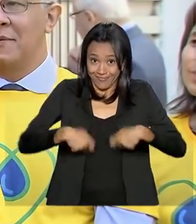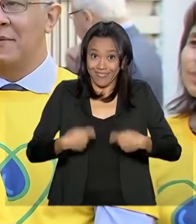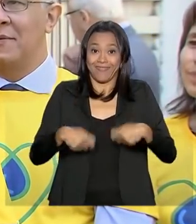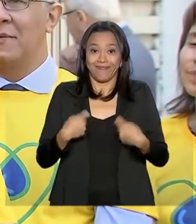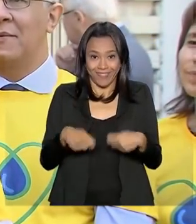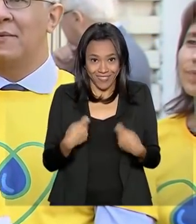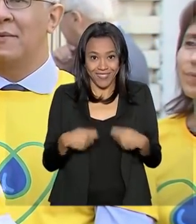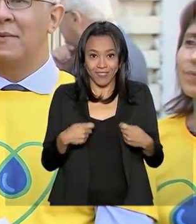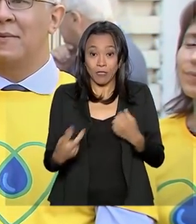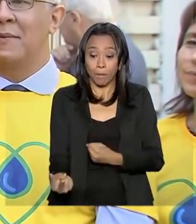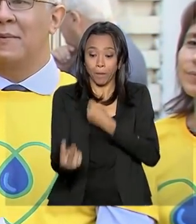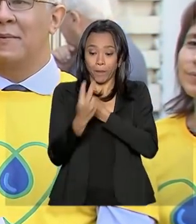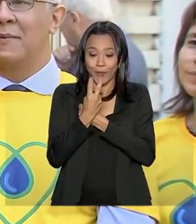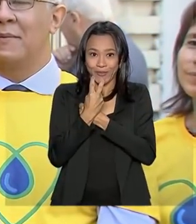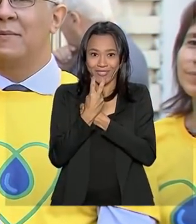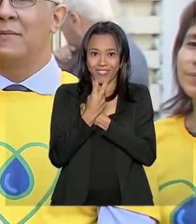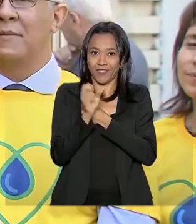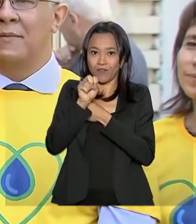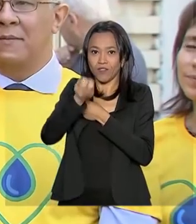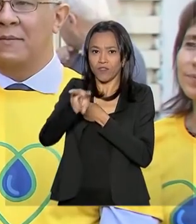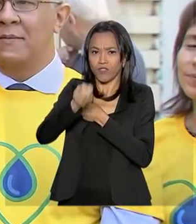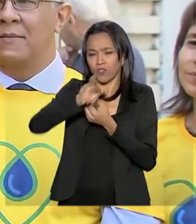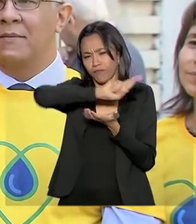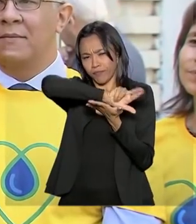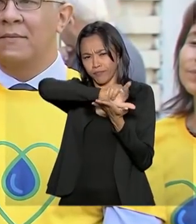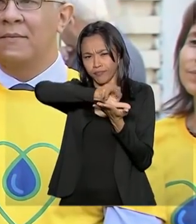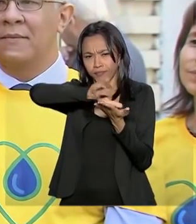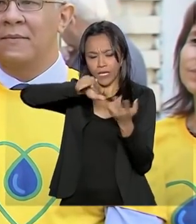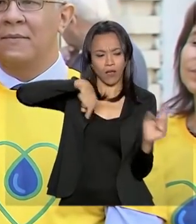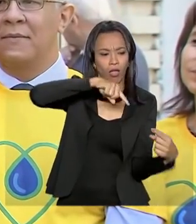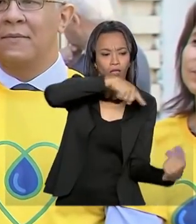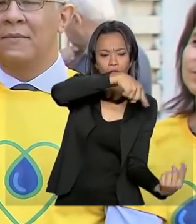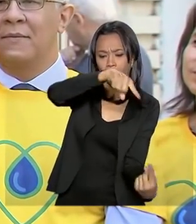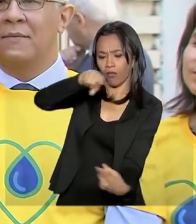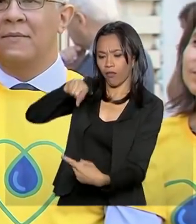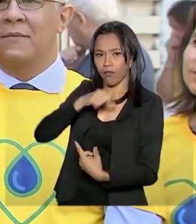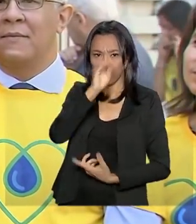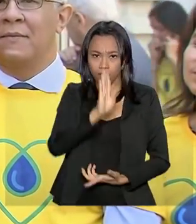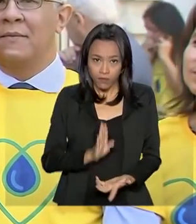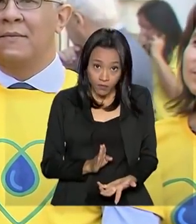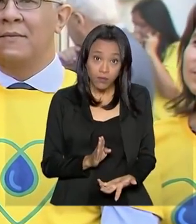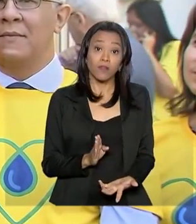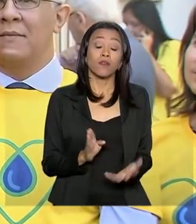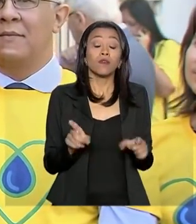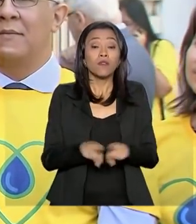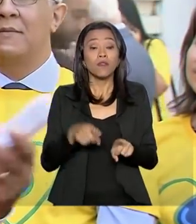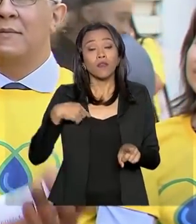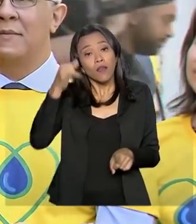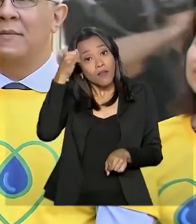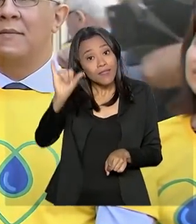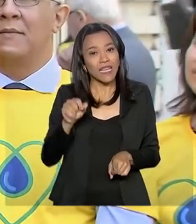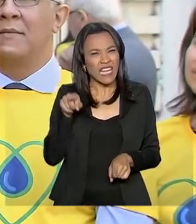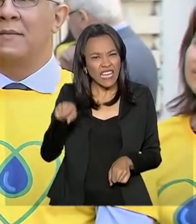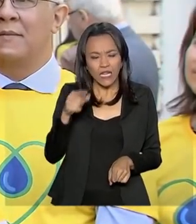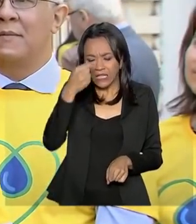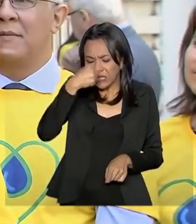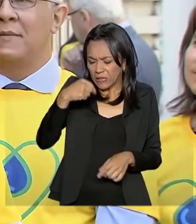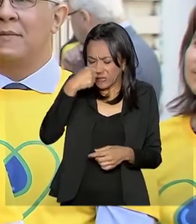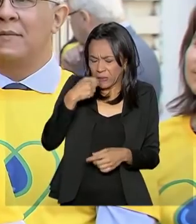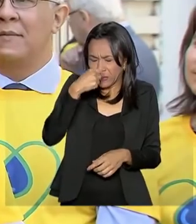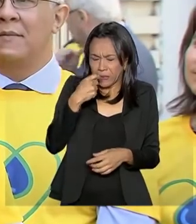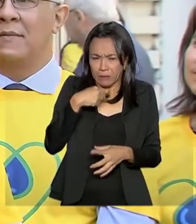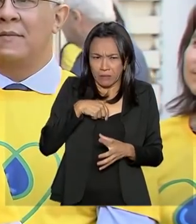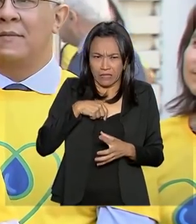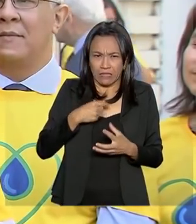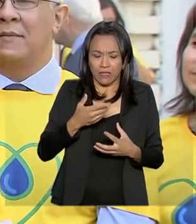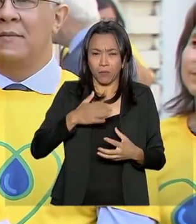imunes dos principais vírus que circulam no nosso país e evitar que aquela gripe transforme